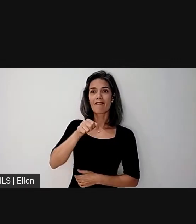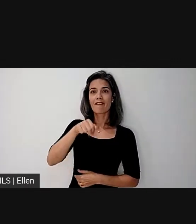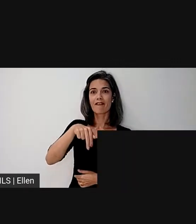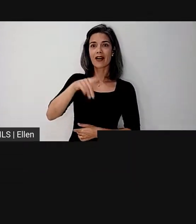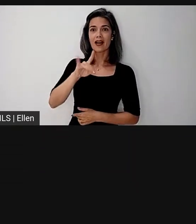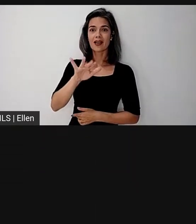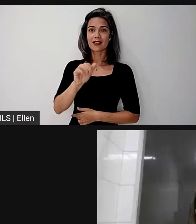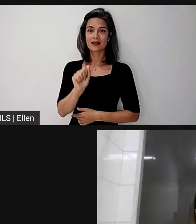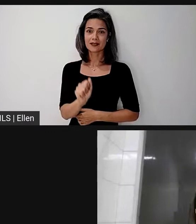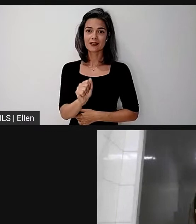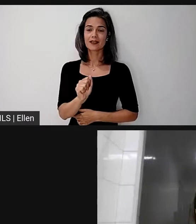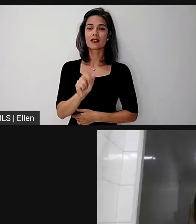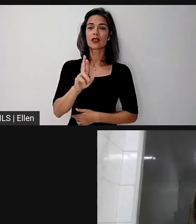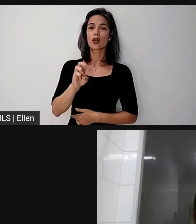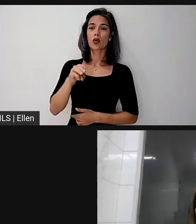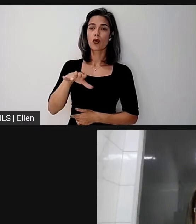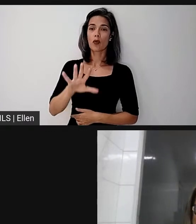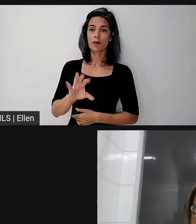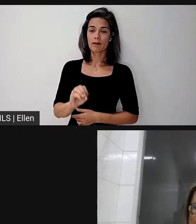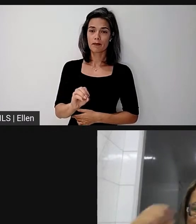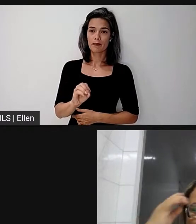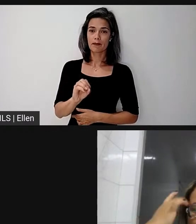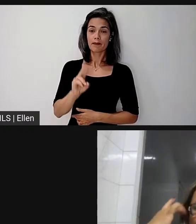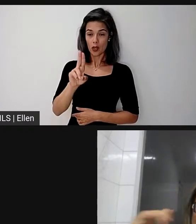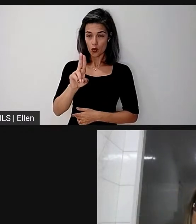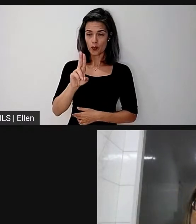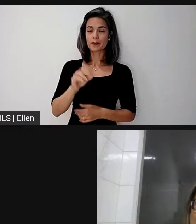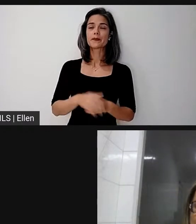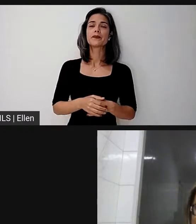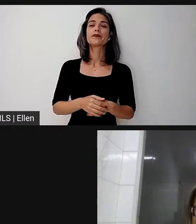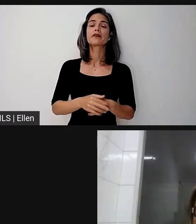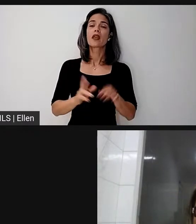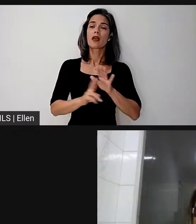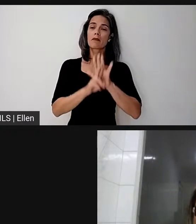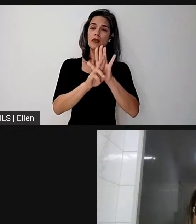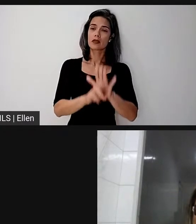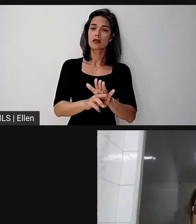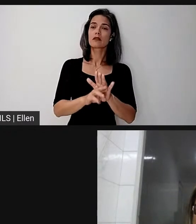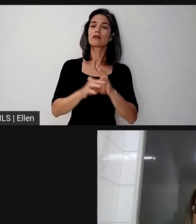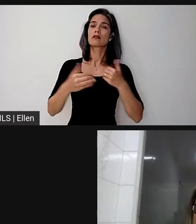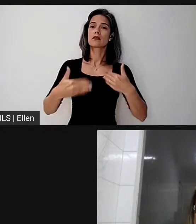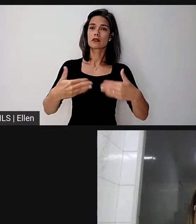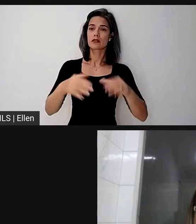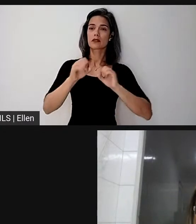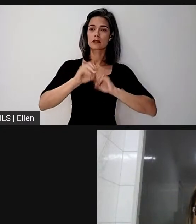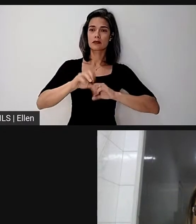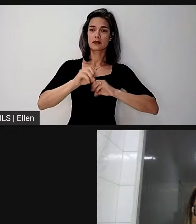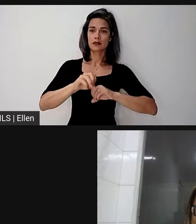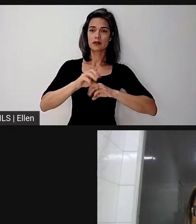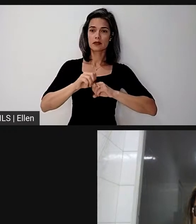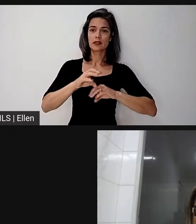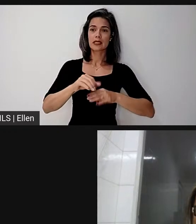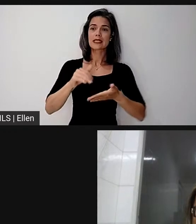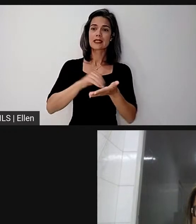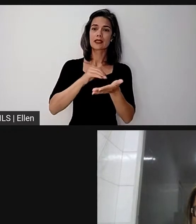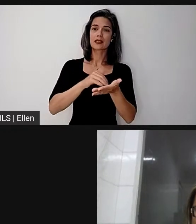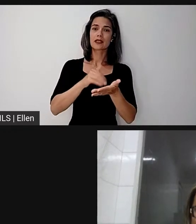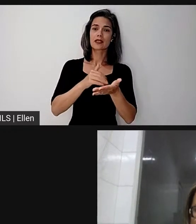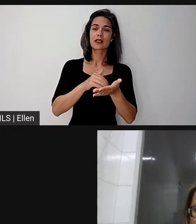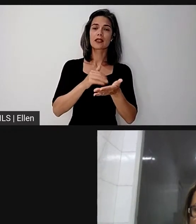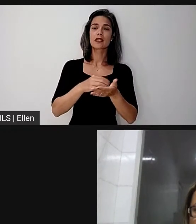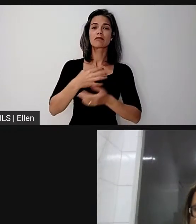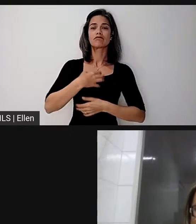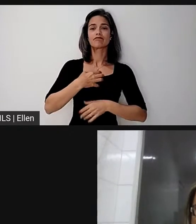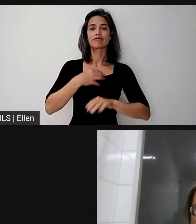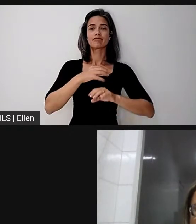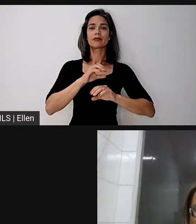representante do MEC, integrante da equipe de coordenação geral de currículo, metodologia, material didático